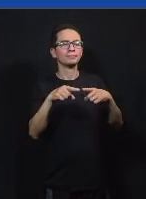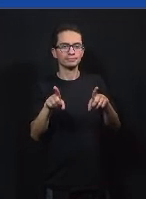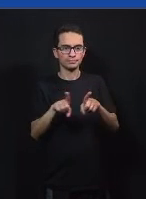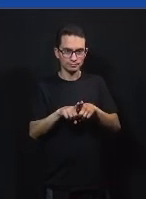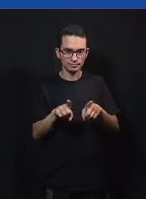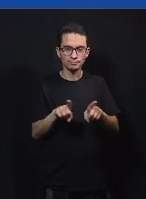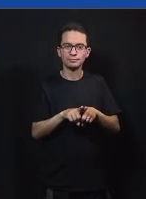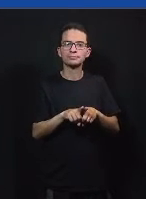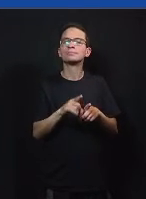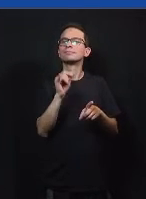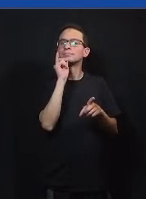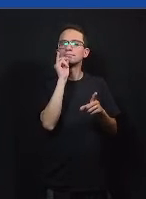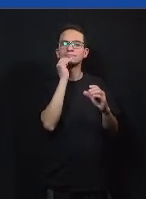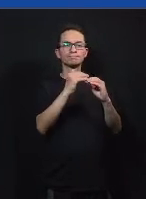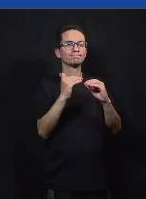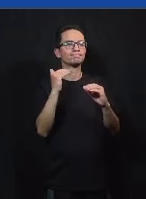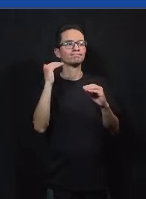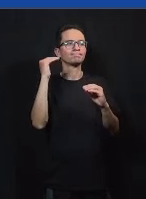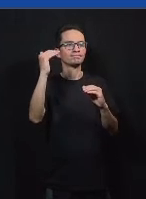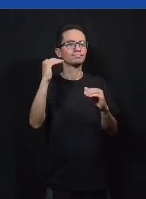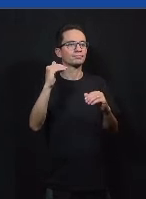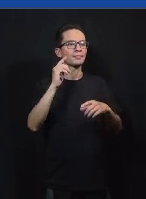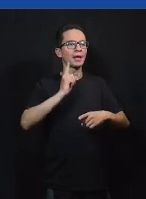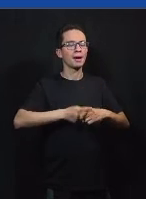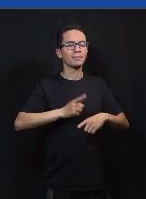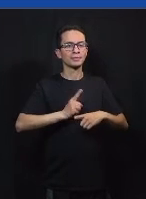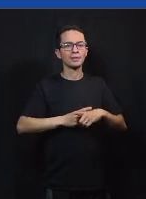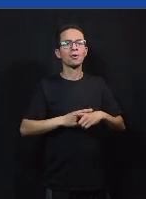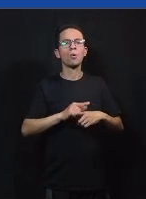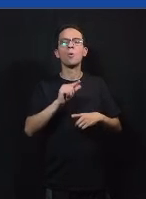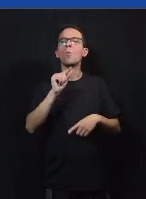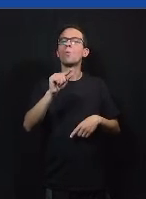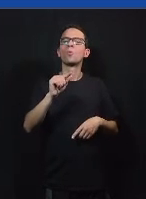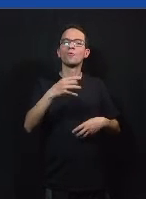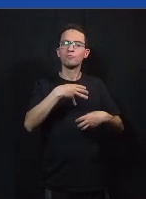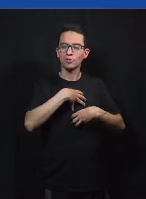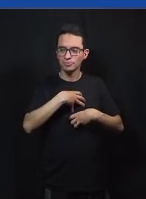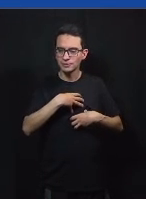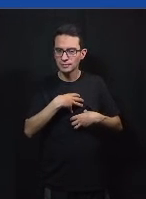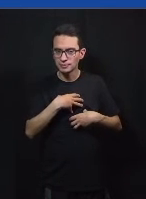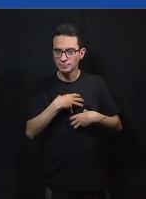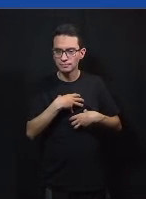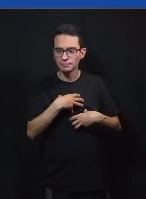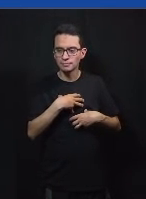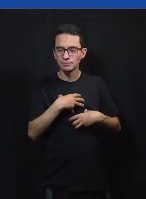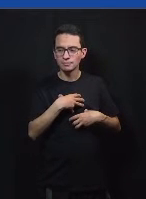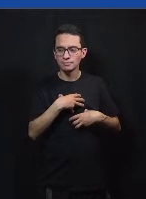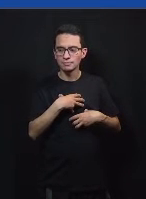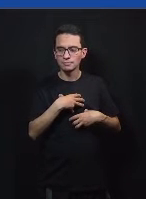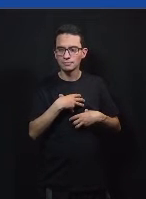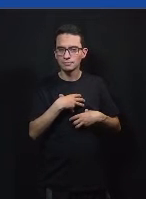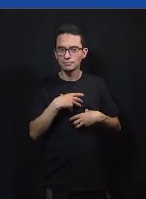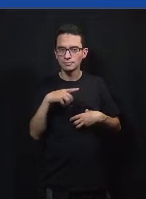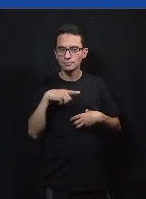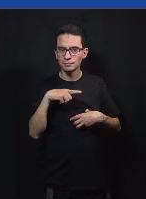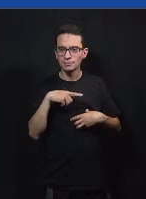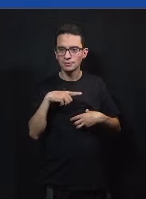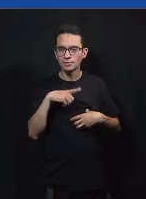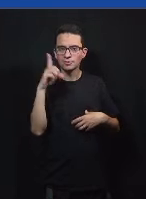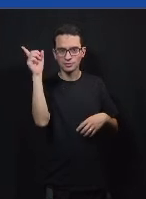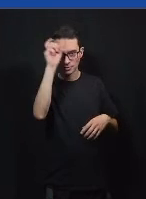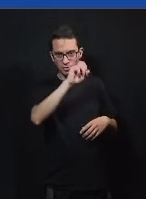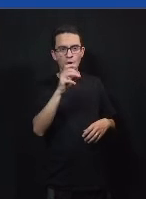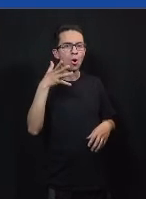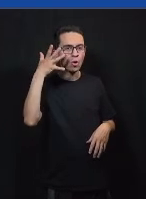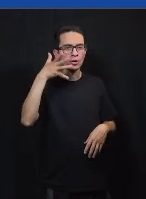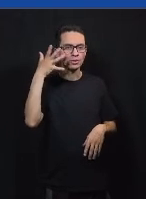a focar muito mais sobre a performance se a agressividade às vezes ou a assertividade do orador não tanto